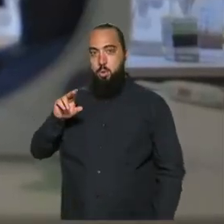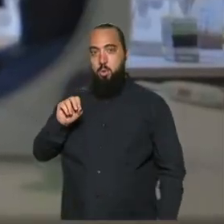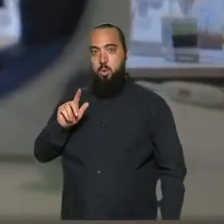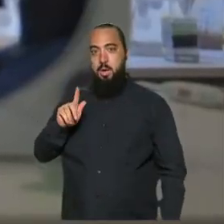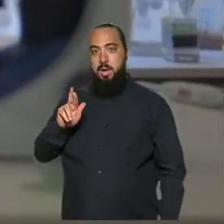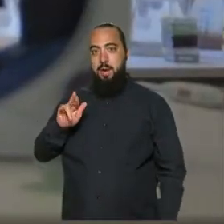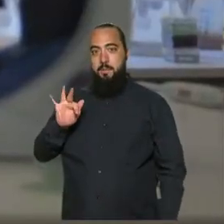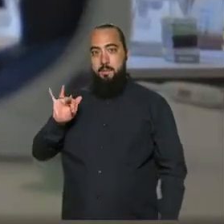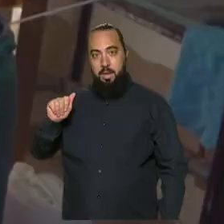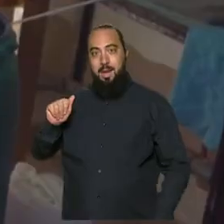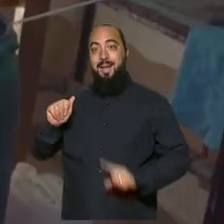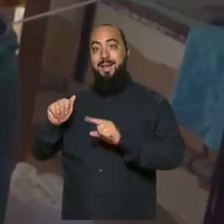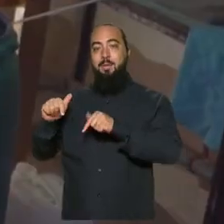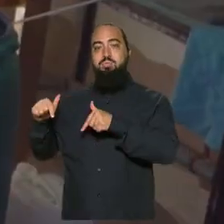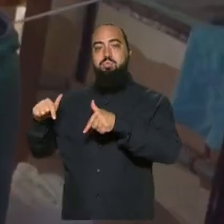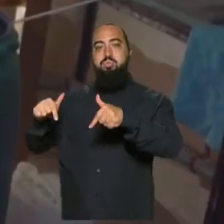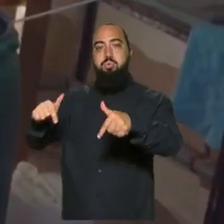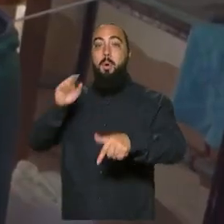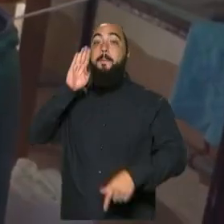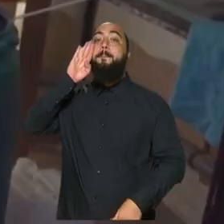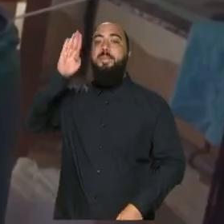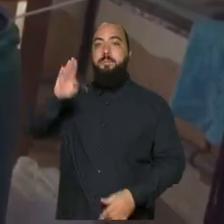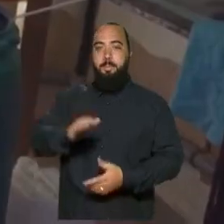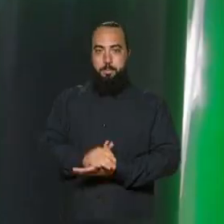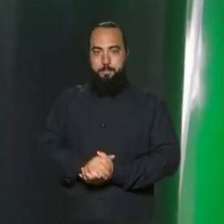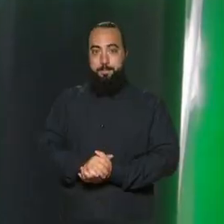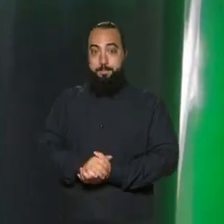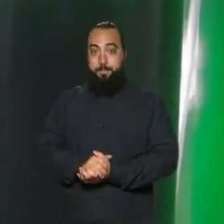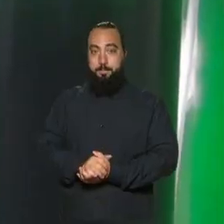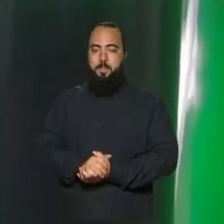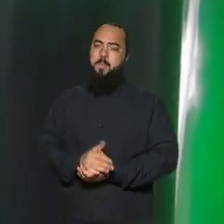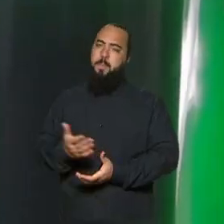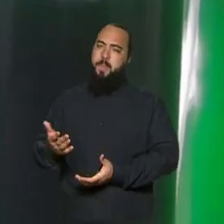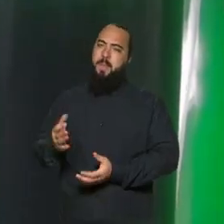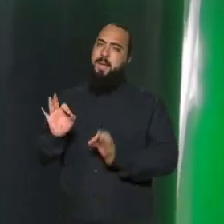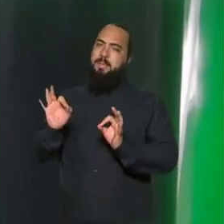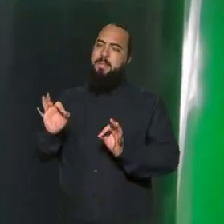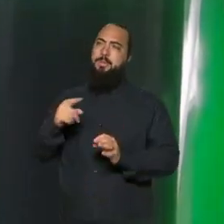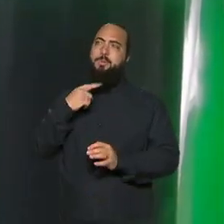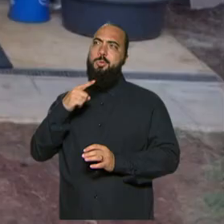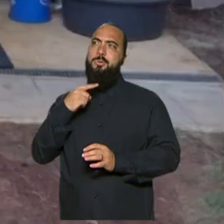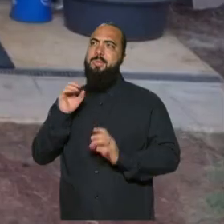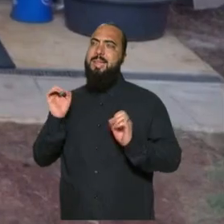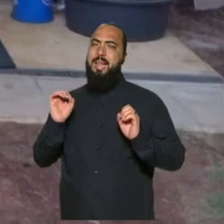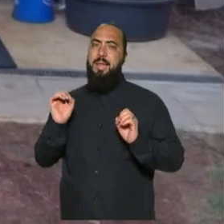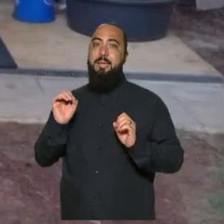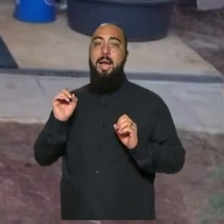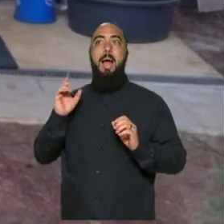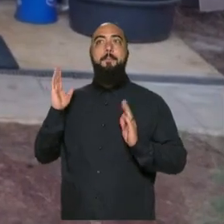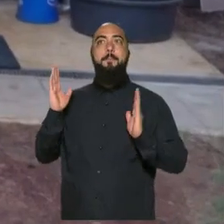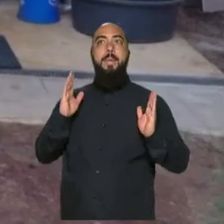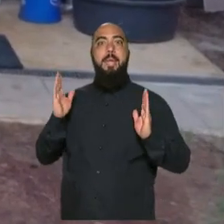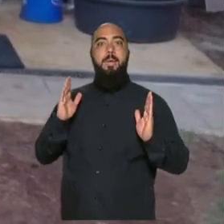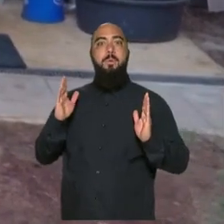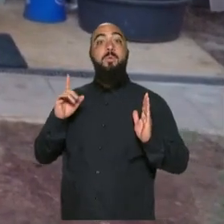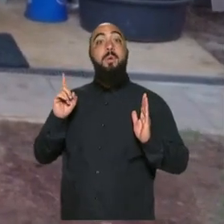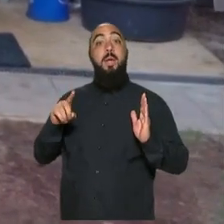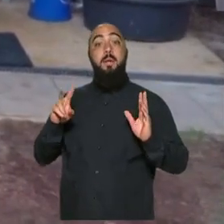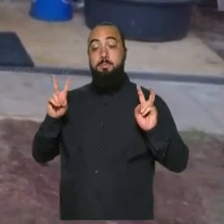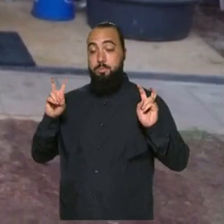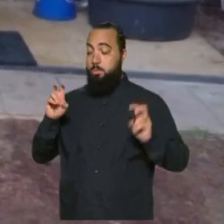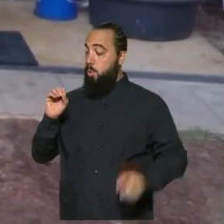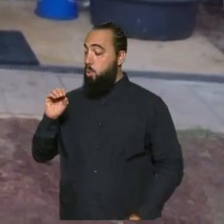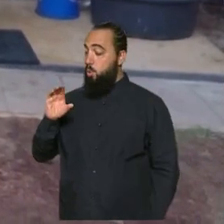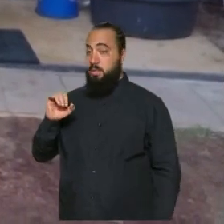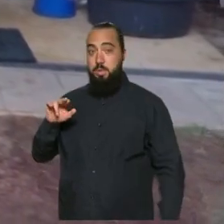exploração marítima. Sem dúvida que não se pode falar em década das ciências oceânicas sem falar em oceanografia